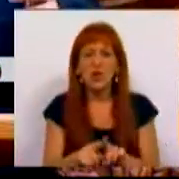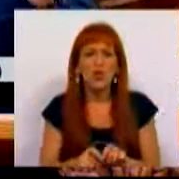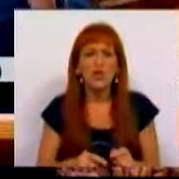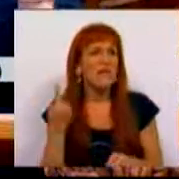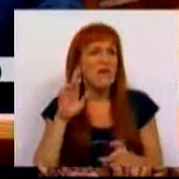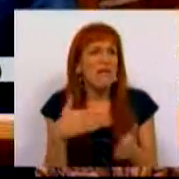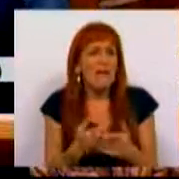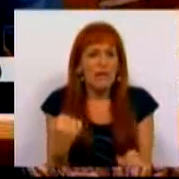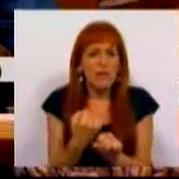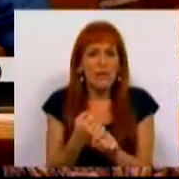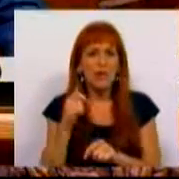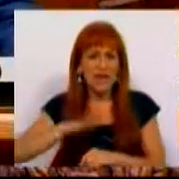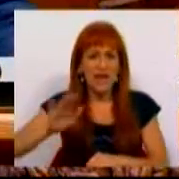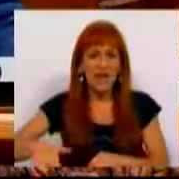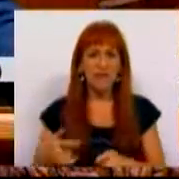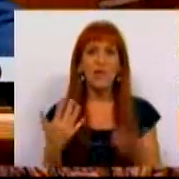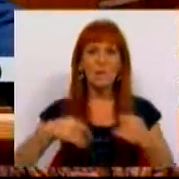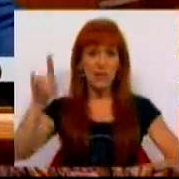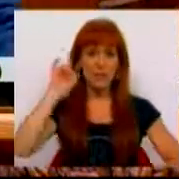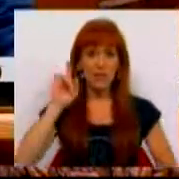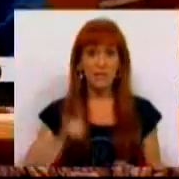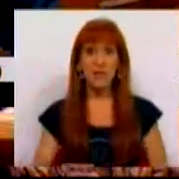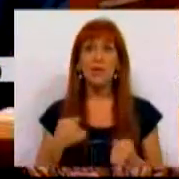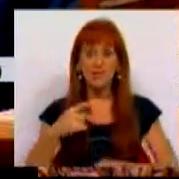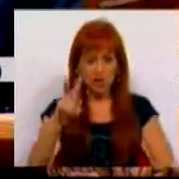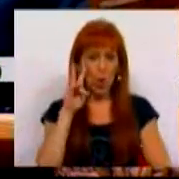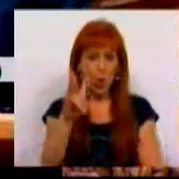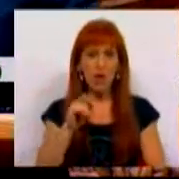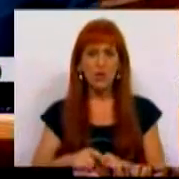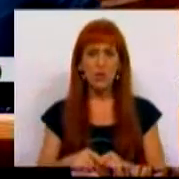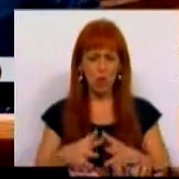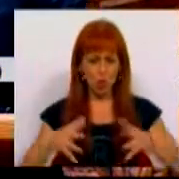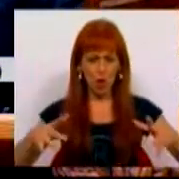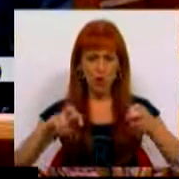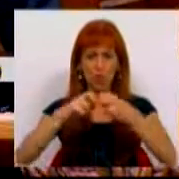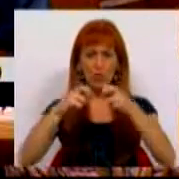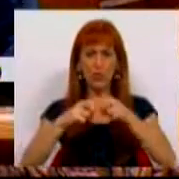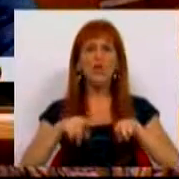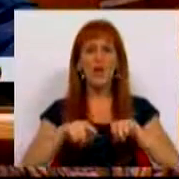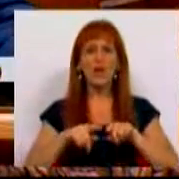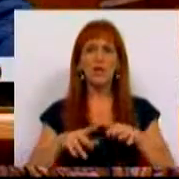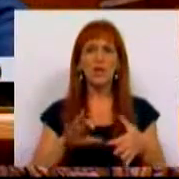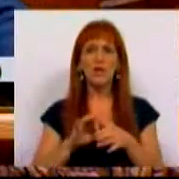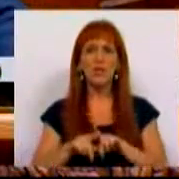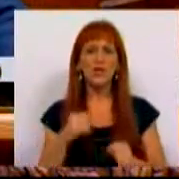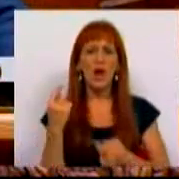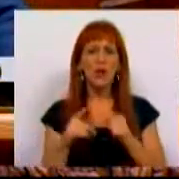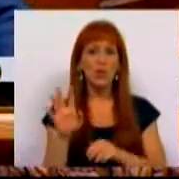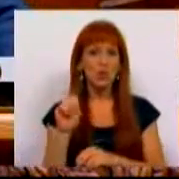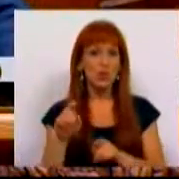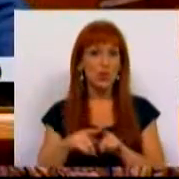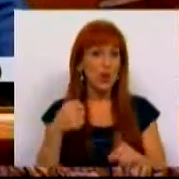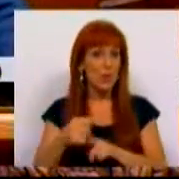valorizadores do trabalho científico. Mas, acima de tudo, temos que olhar para o grosso do problema e é aqui como detinha por alguns segundos.